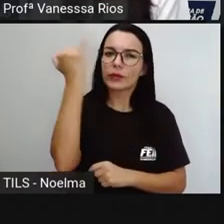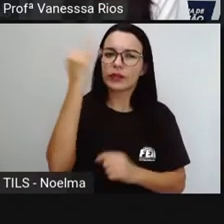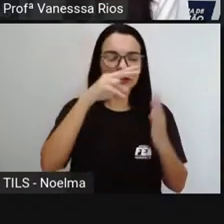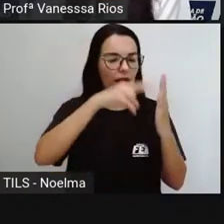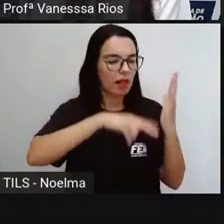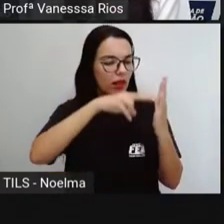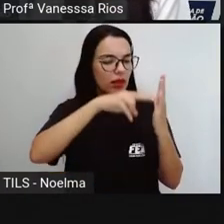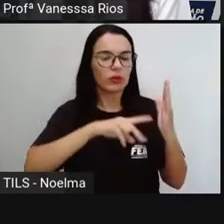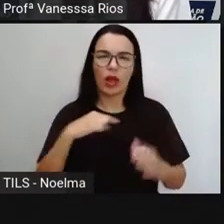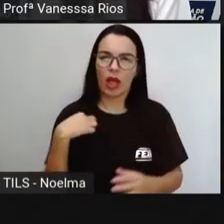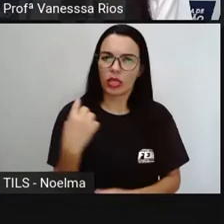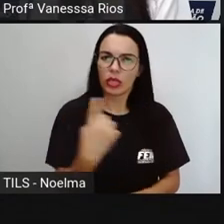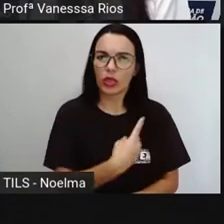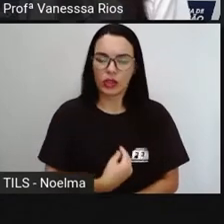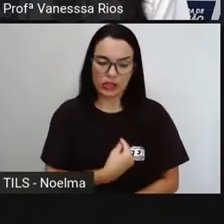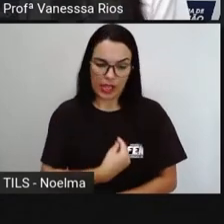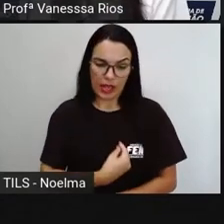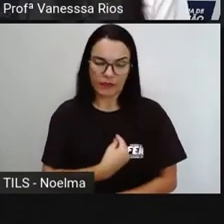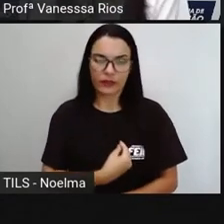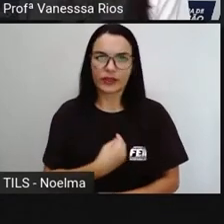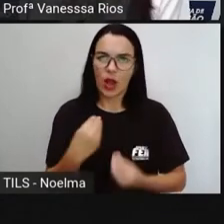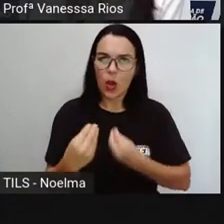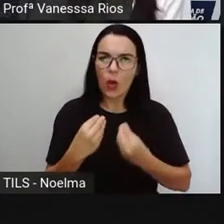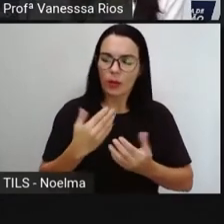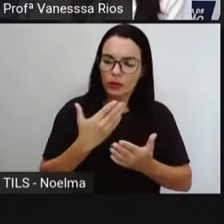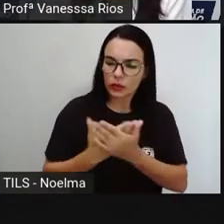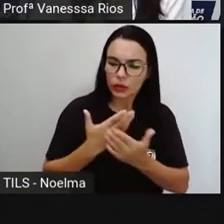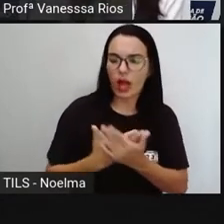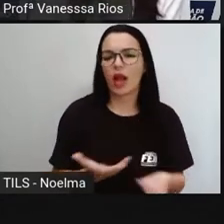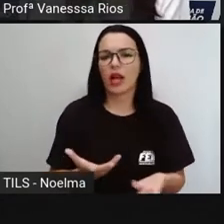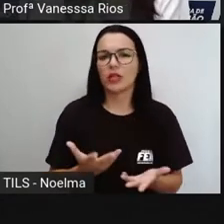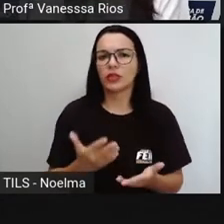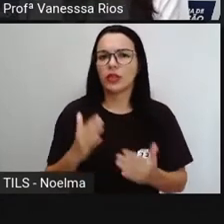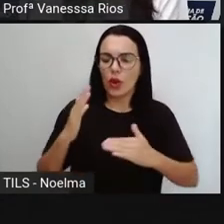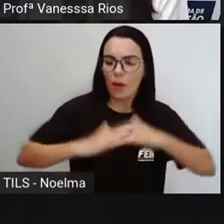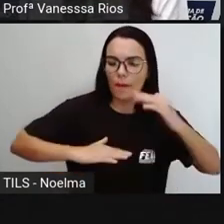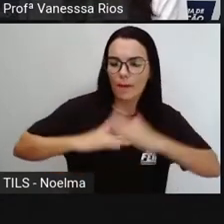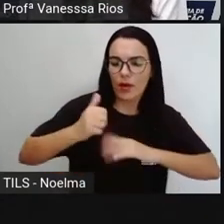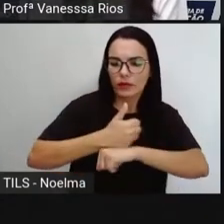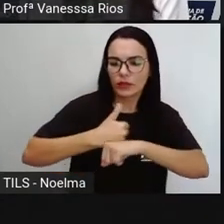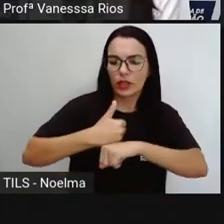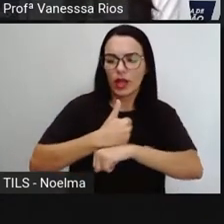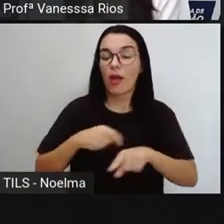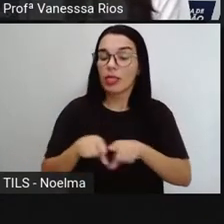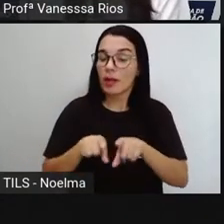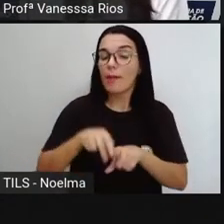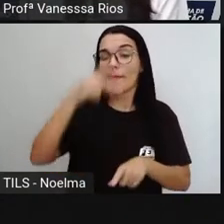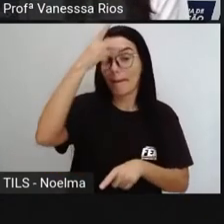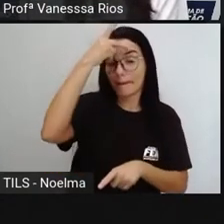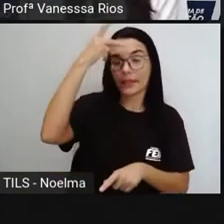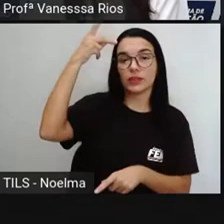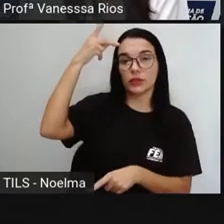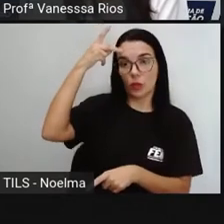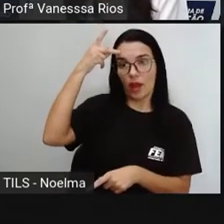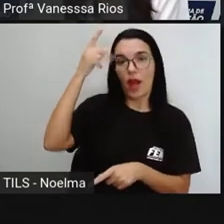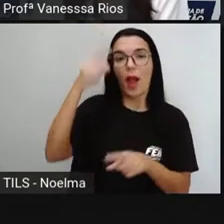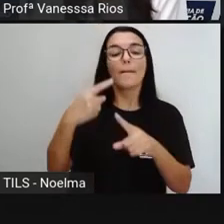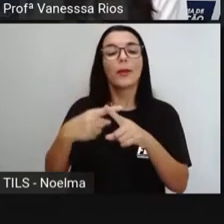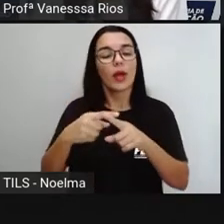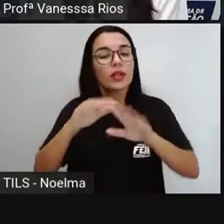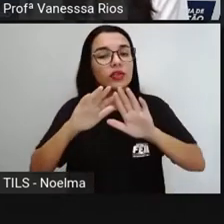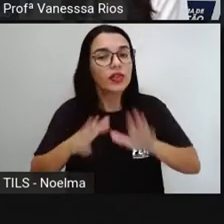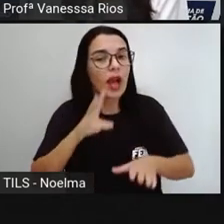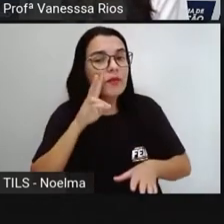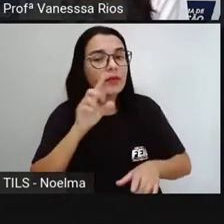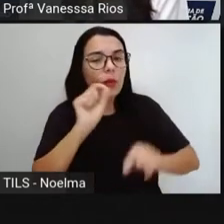vida para a construção da gente como estudante, como profissional, como pessoa, porque a gente já viu que a leitura aí é um